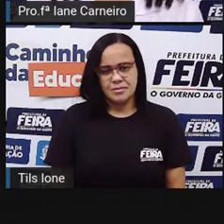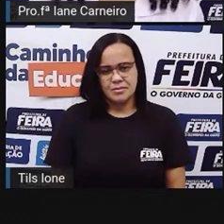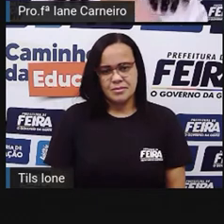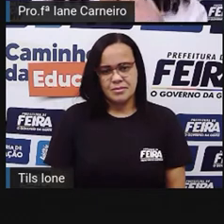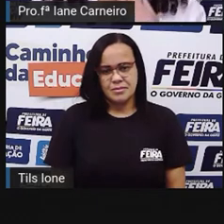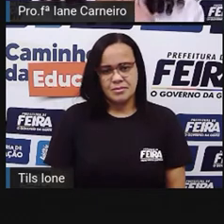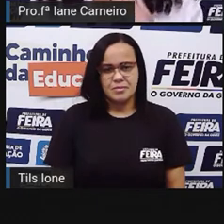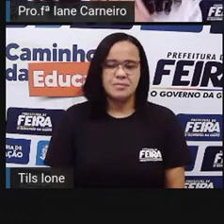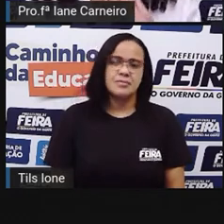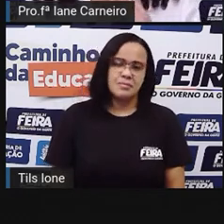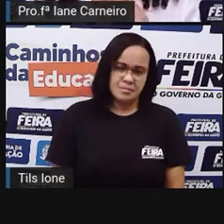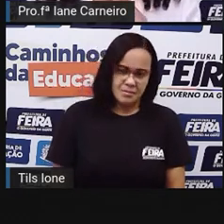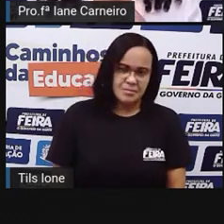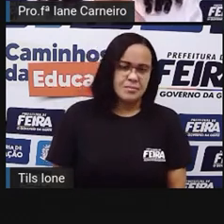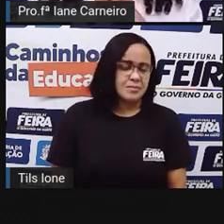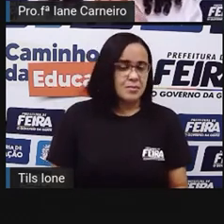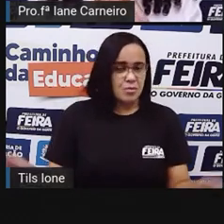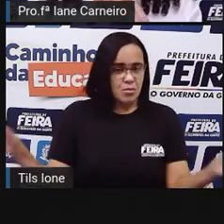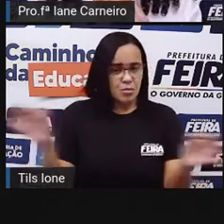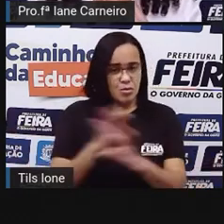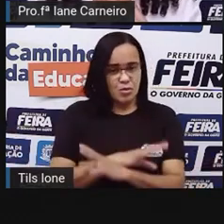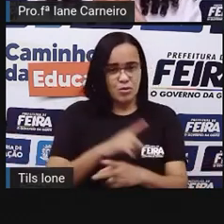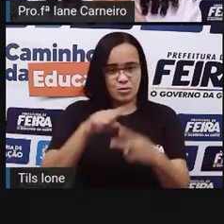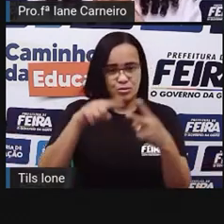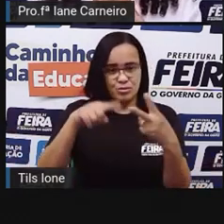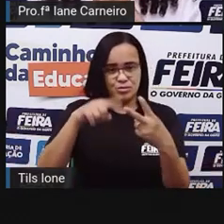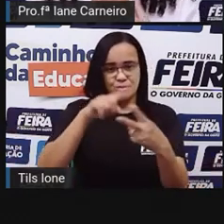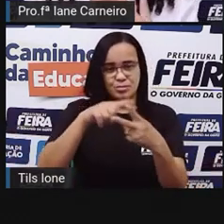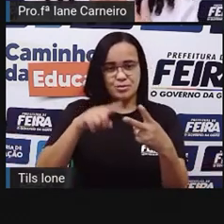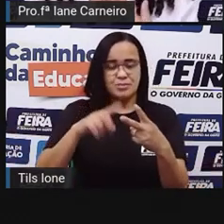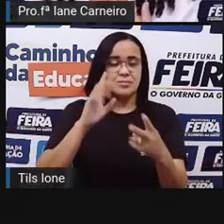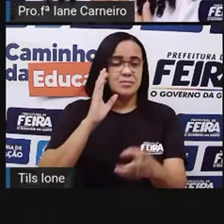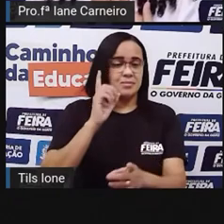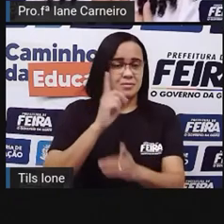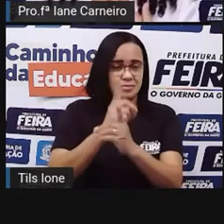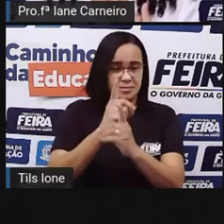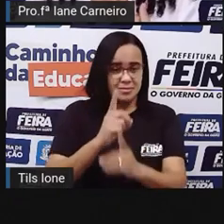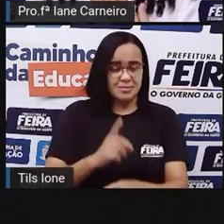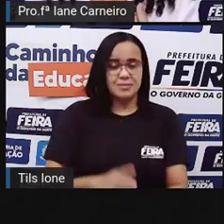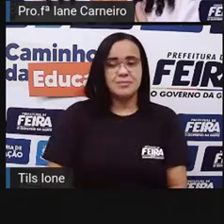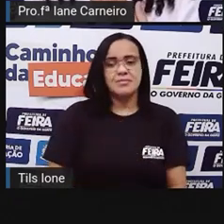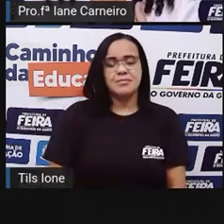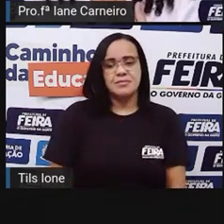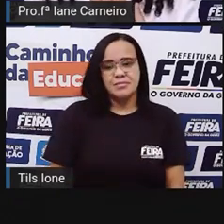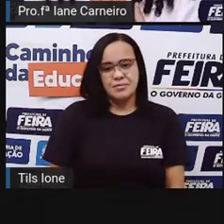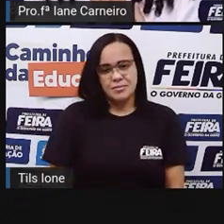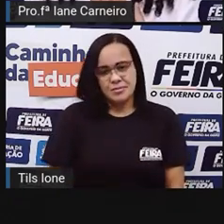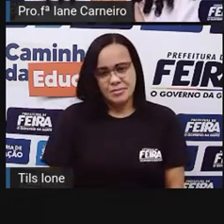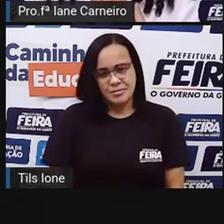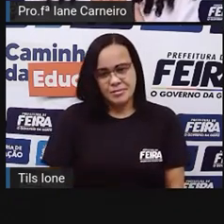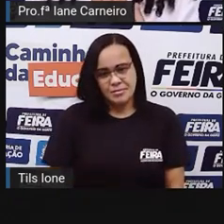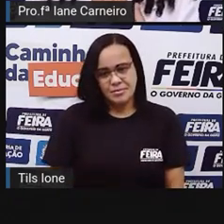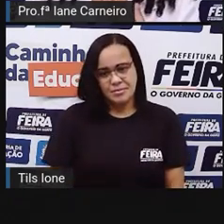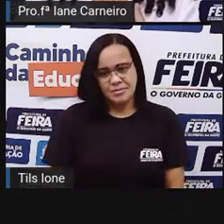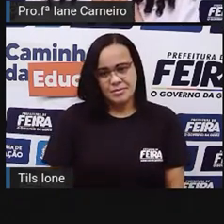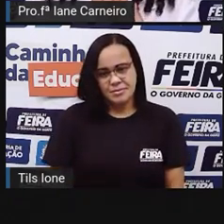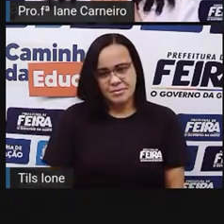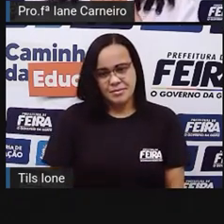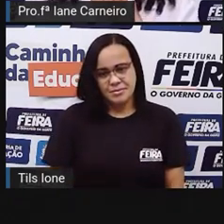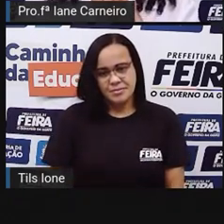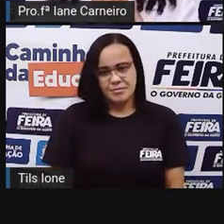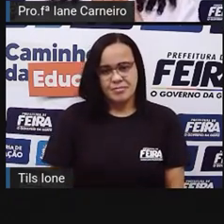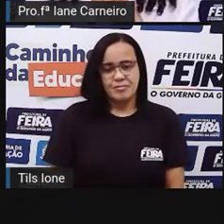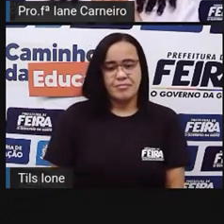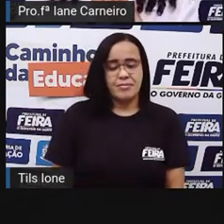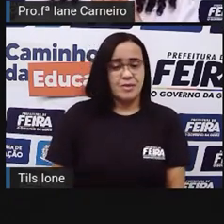Pronto. Rafael. Já resolvemos esse aqui, Lúcio e Rafael. Olha só. Rafael está à esquerda de